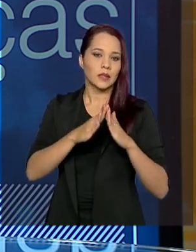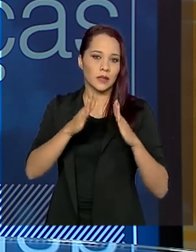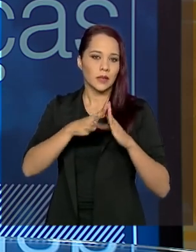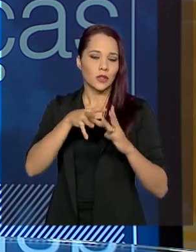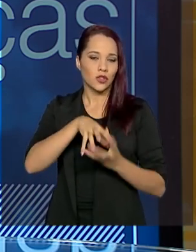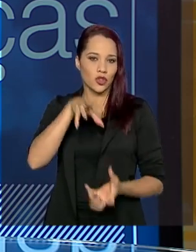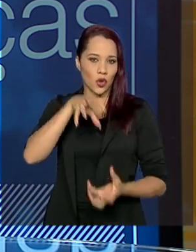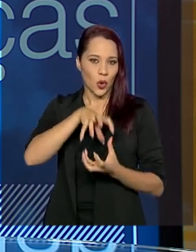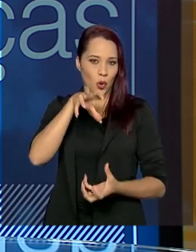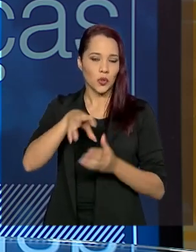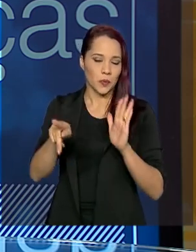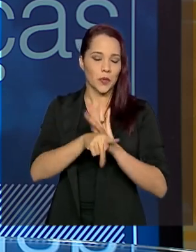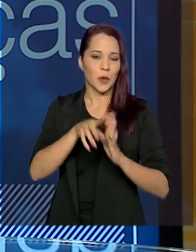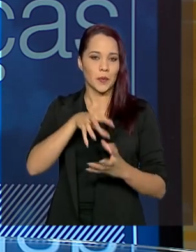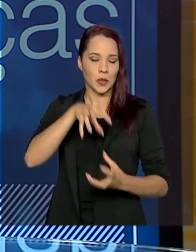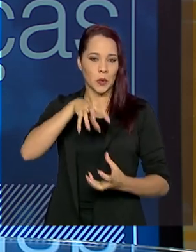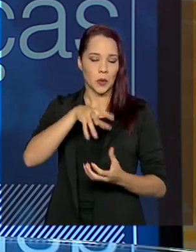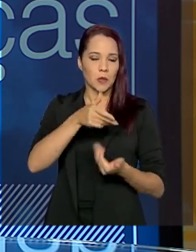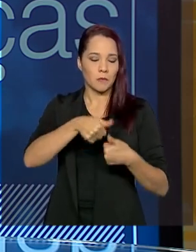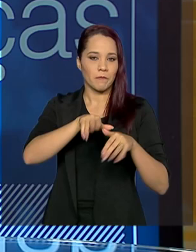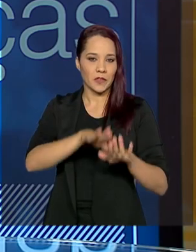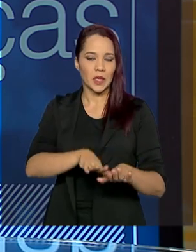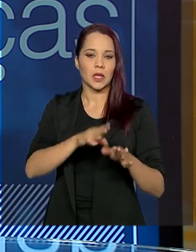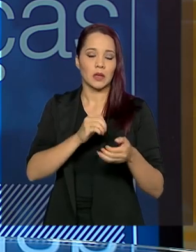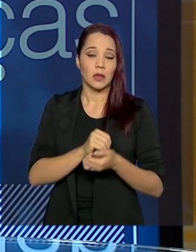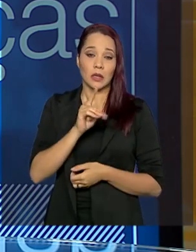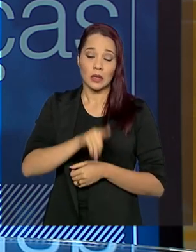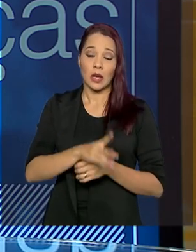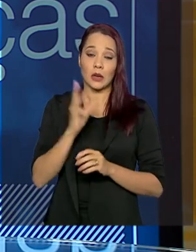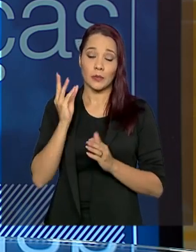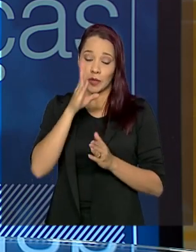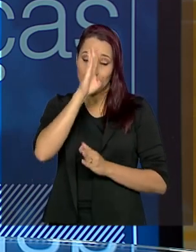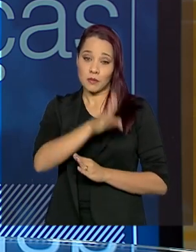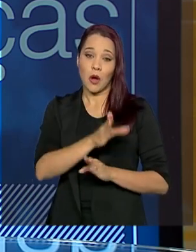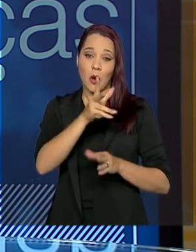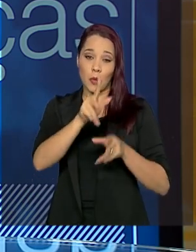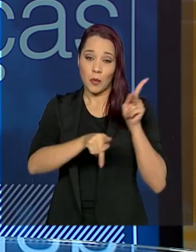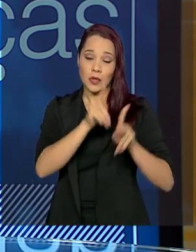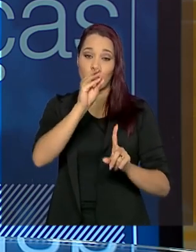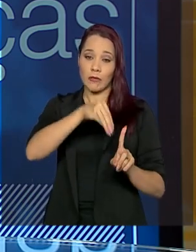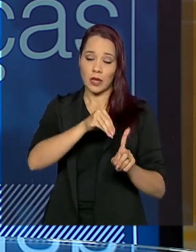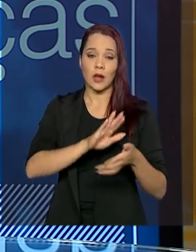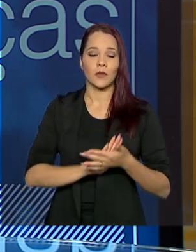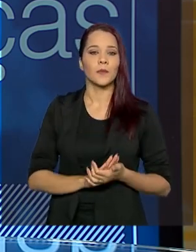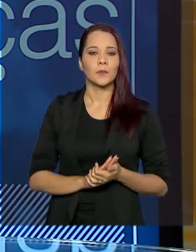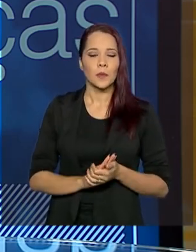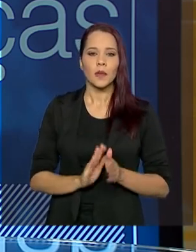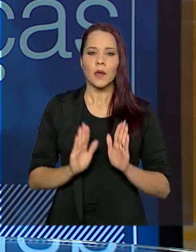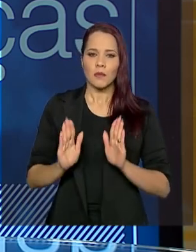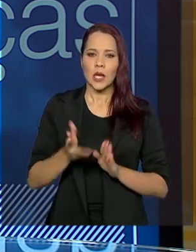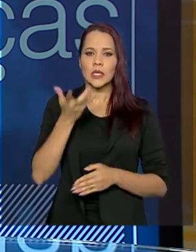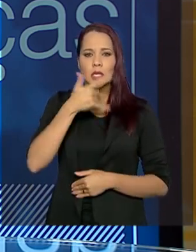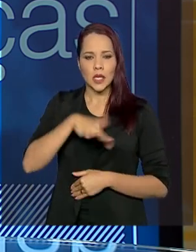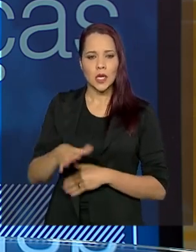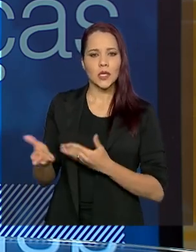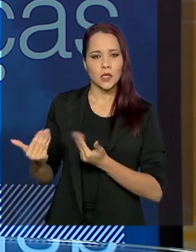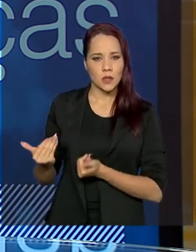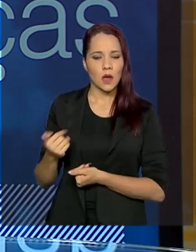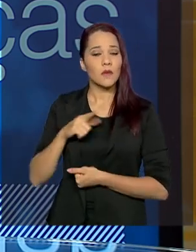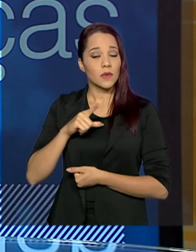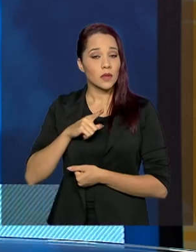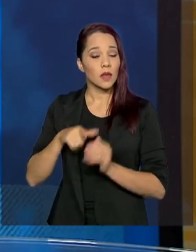instituições de longa permanência para idosos, que era o grande público vulnerável. Indiretamente, crianças e adolescentes se